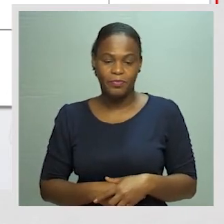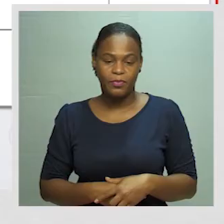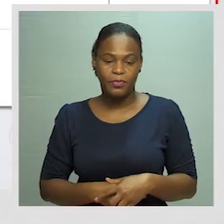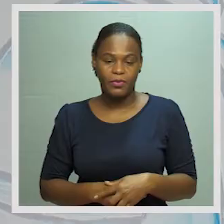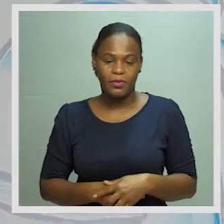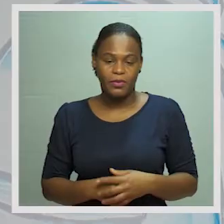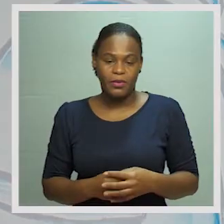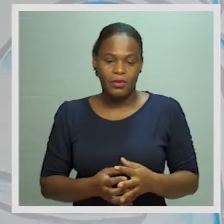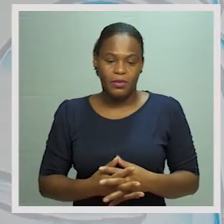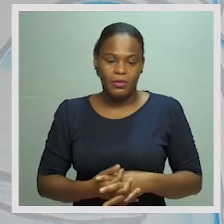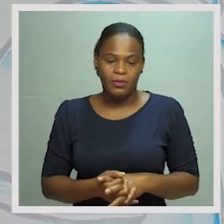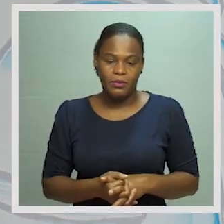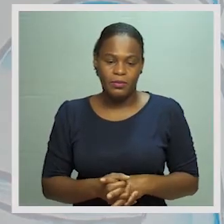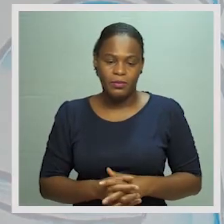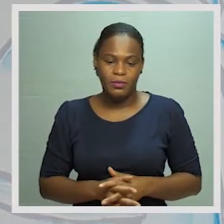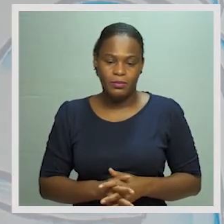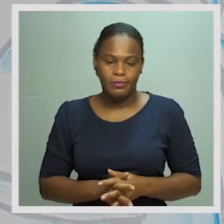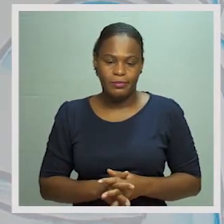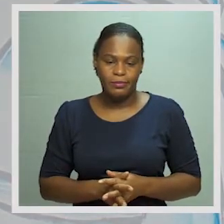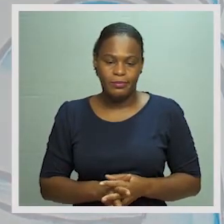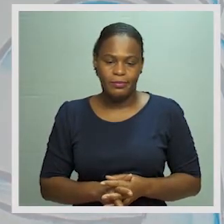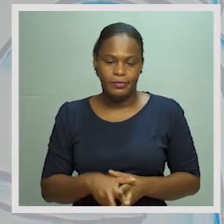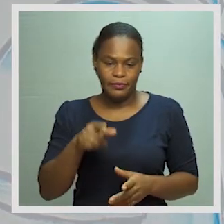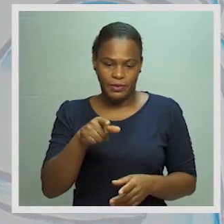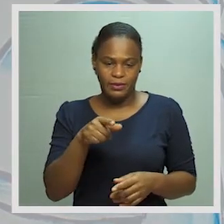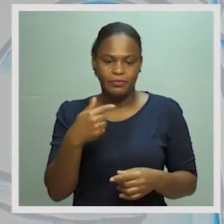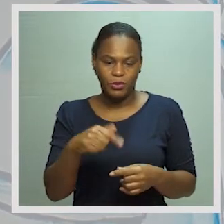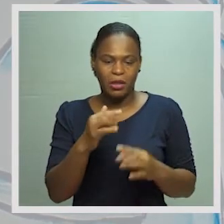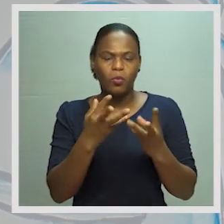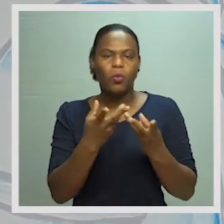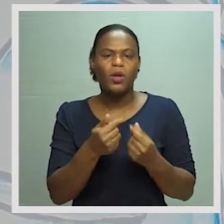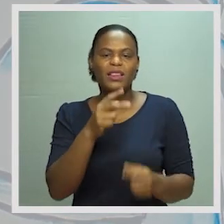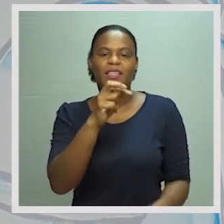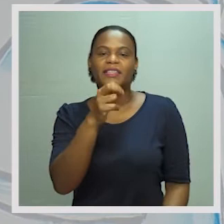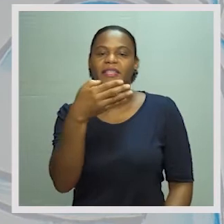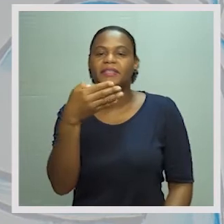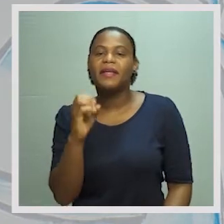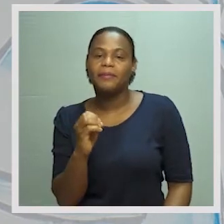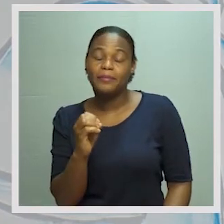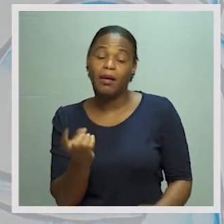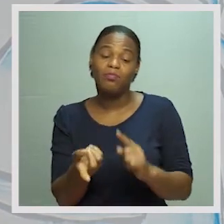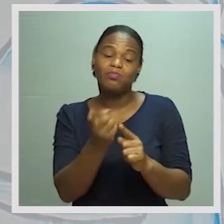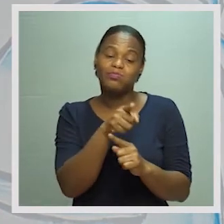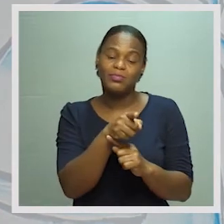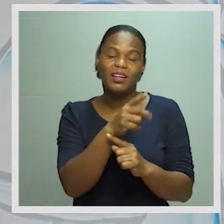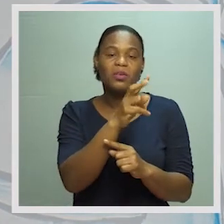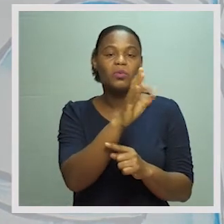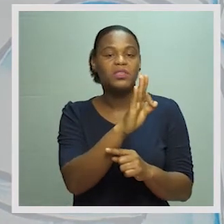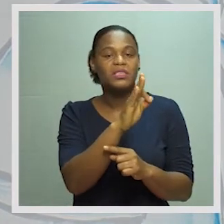Aqui, vocês podem ver, dá 370. Aqui dá